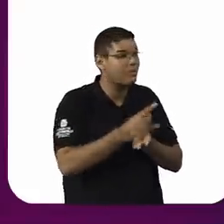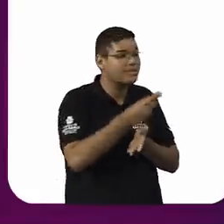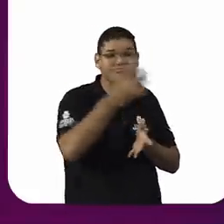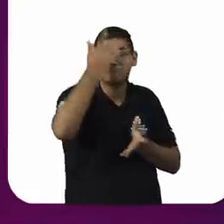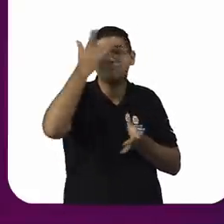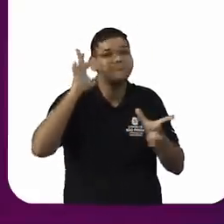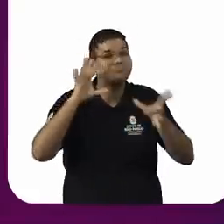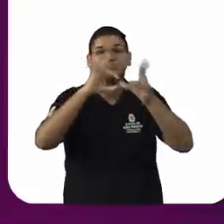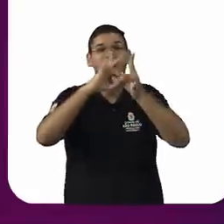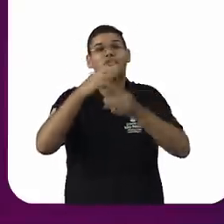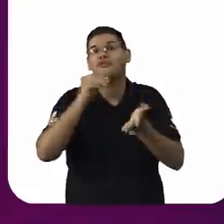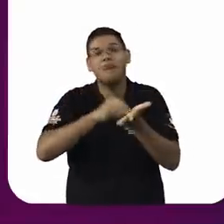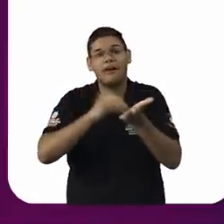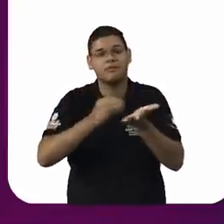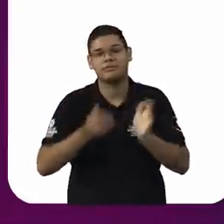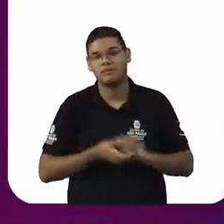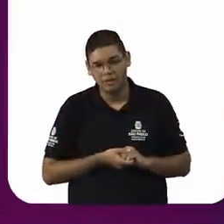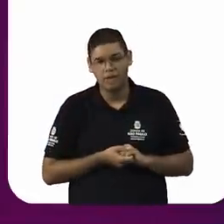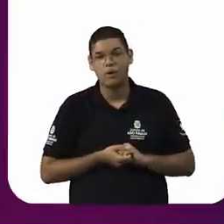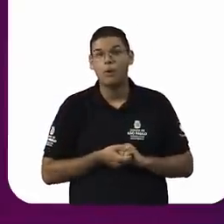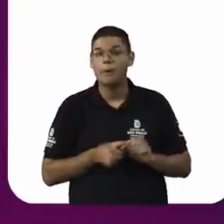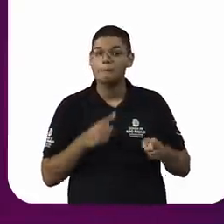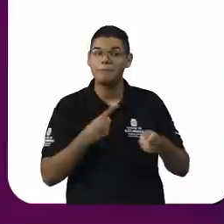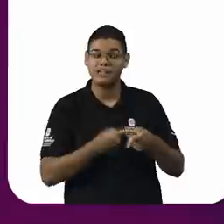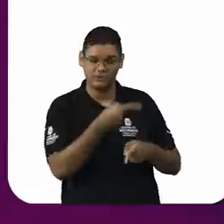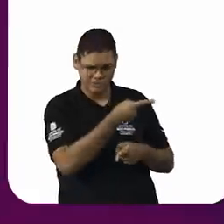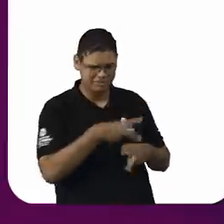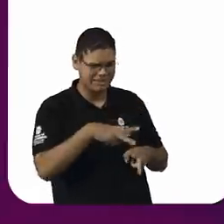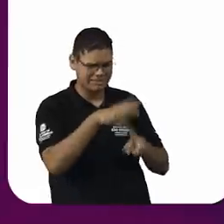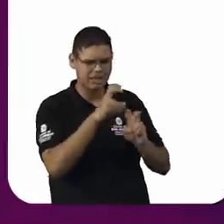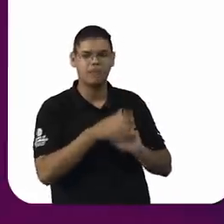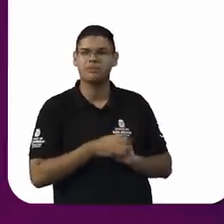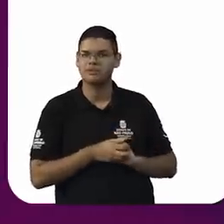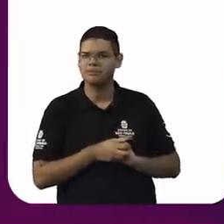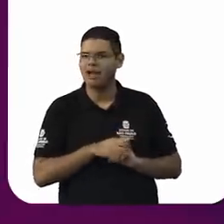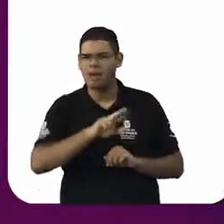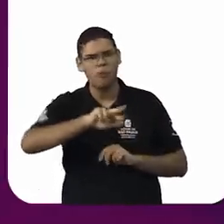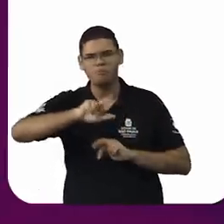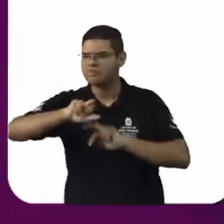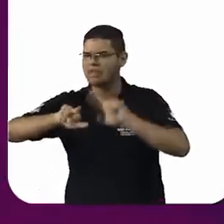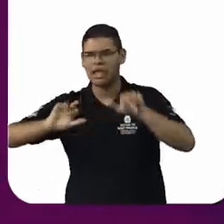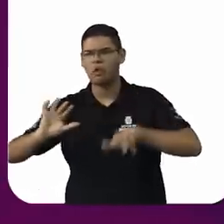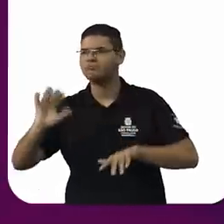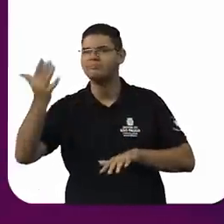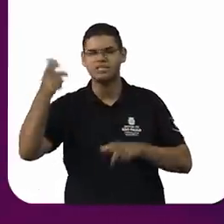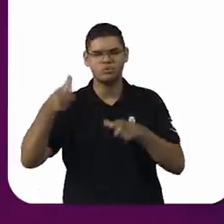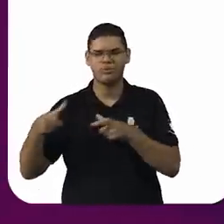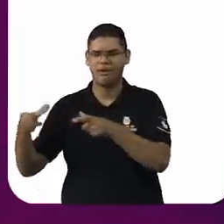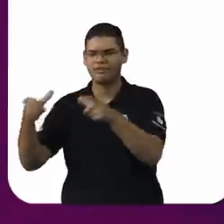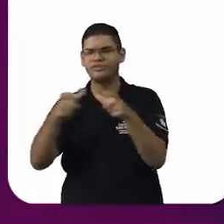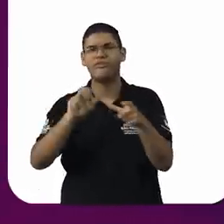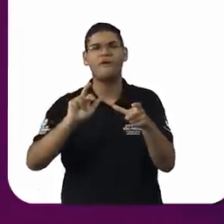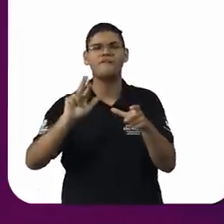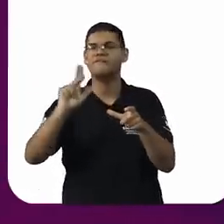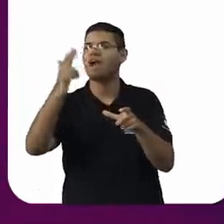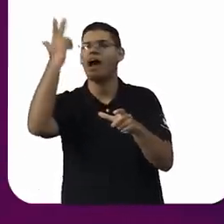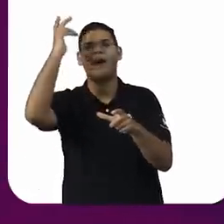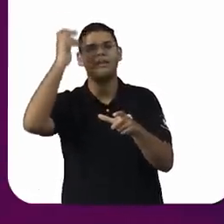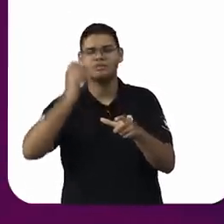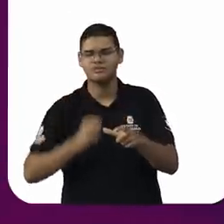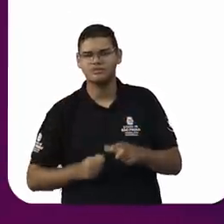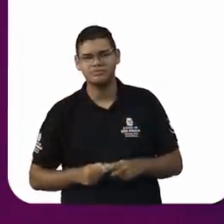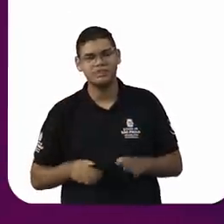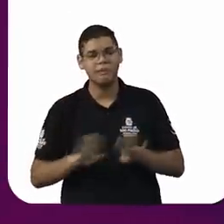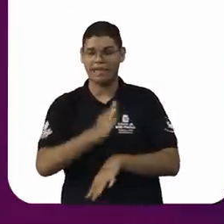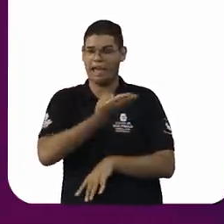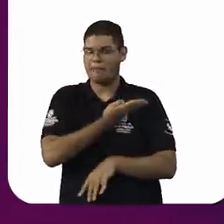vê esse tipo de atitude em diversos ambientes, dentro de relações entre amigos, relações afetivas, dentro do